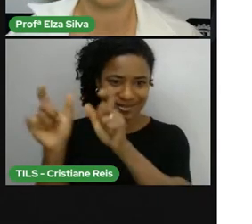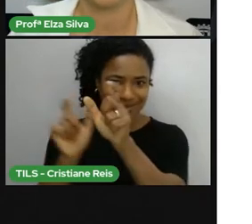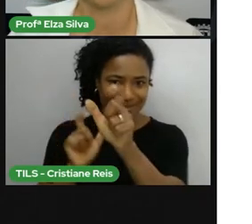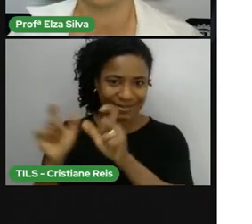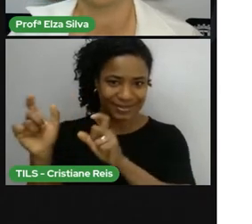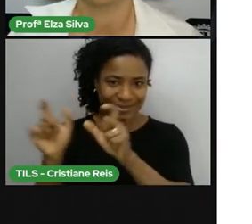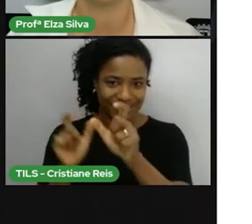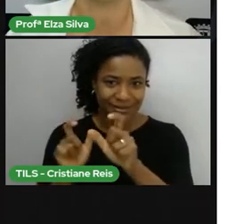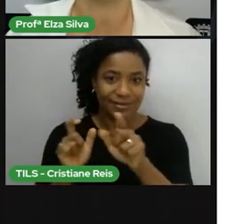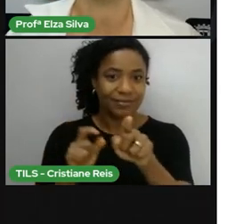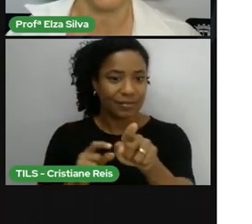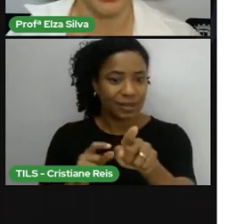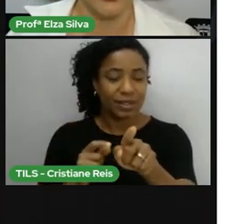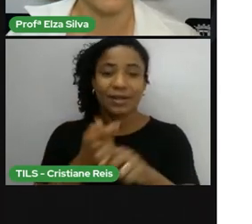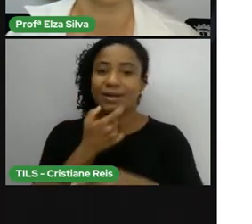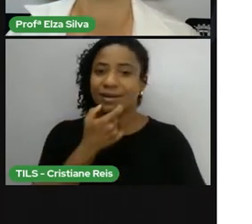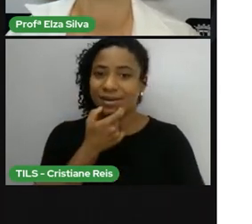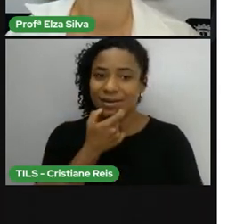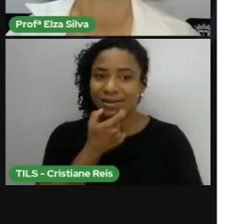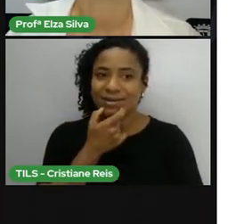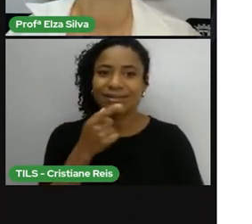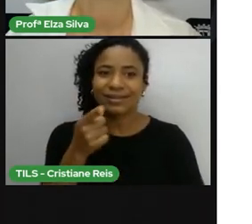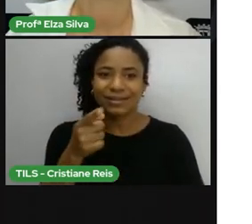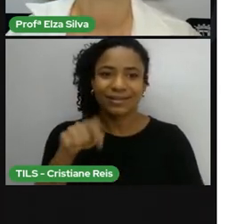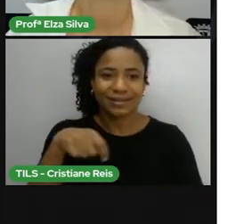Compassion, compaixão.